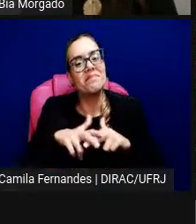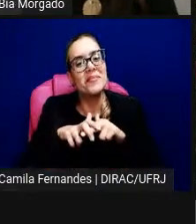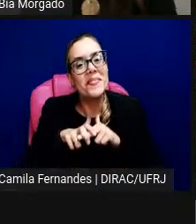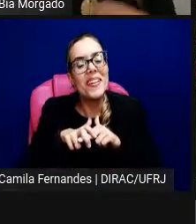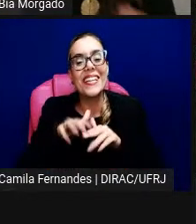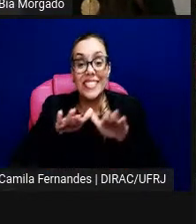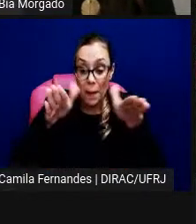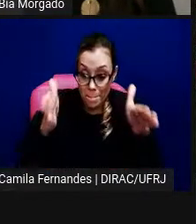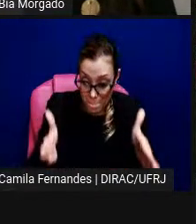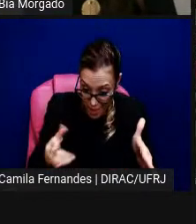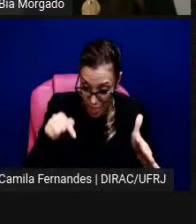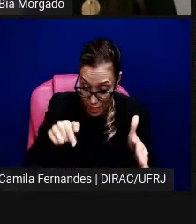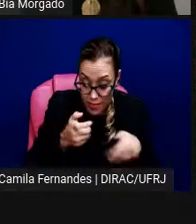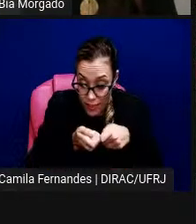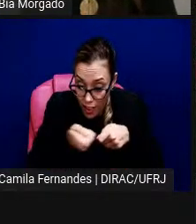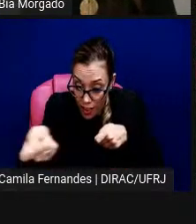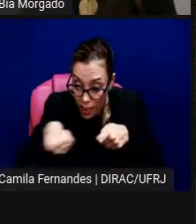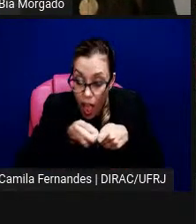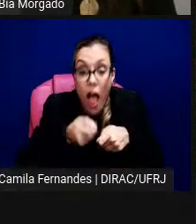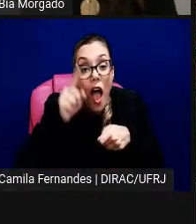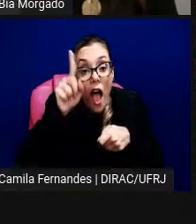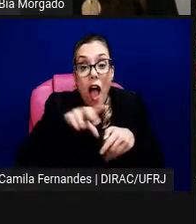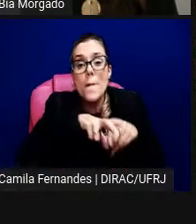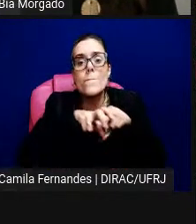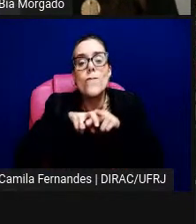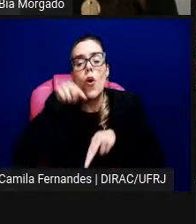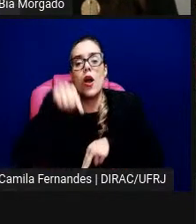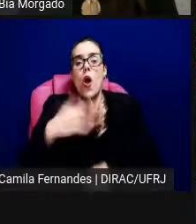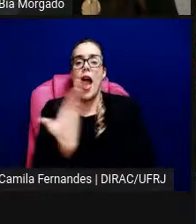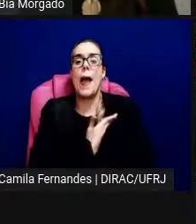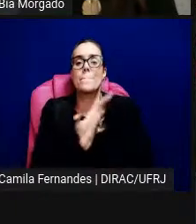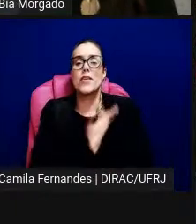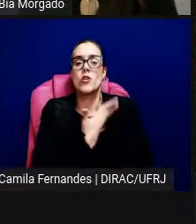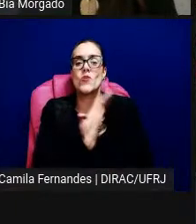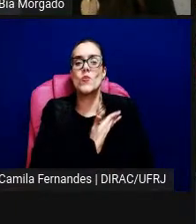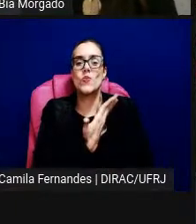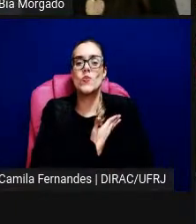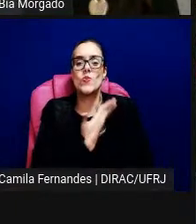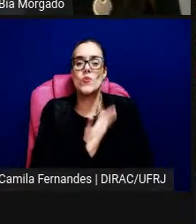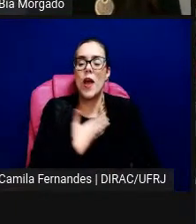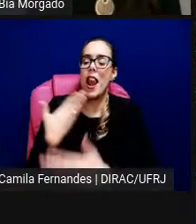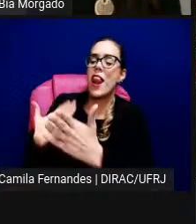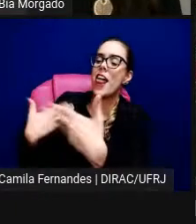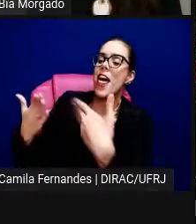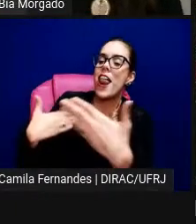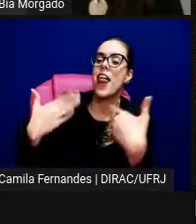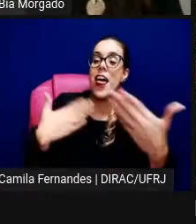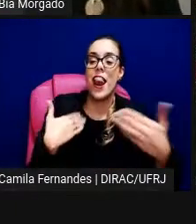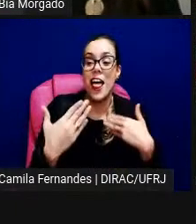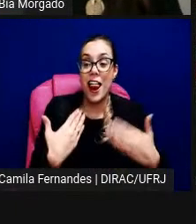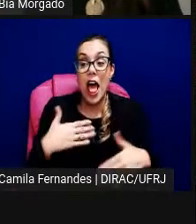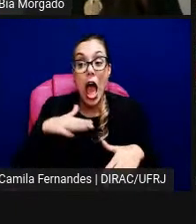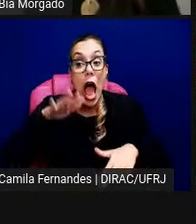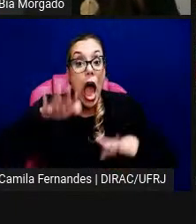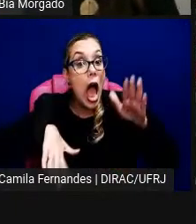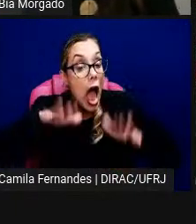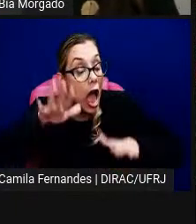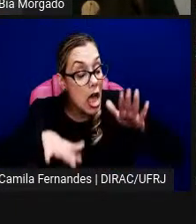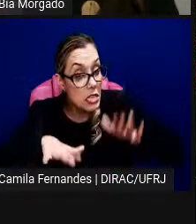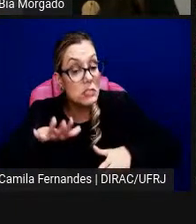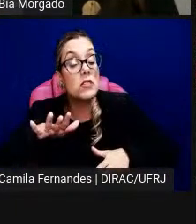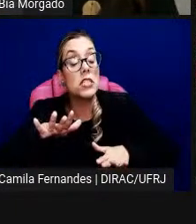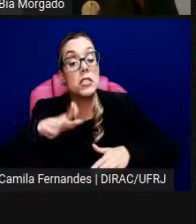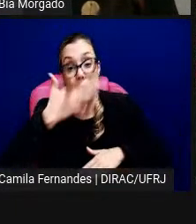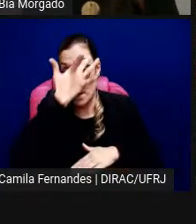da mesa aí começaram a me contar tinha uma dessas pessoas por exemplo que saia de casa mais cedo pra trabalhar pra poder passar